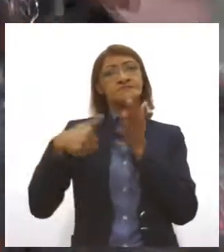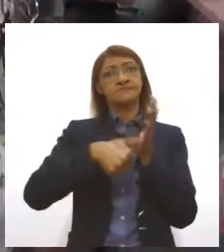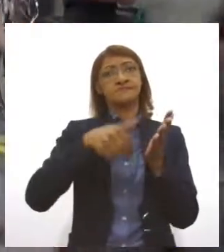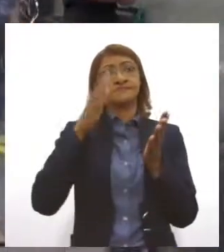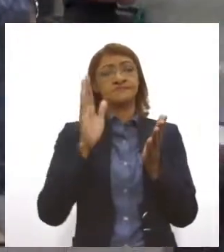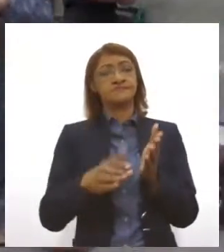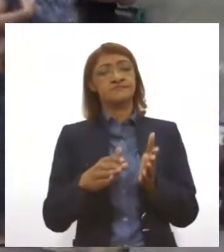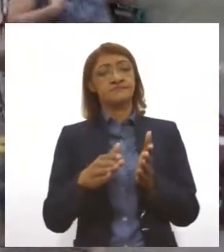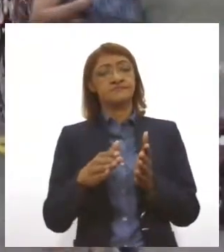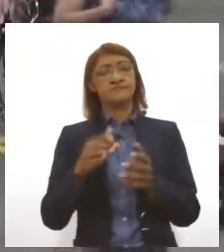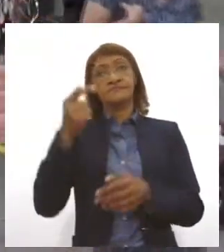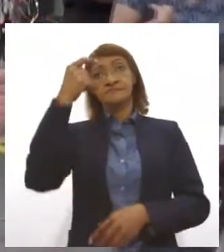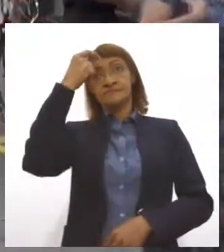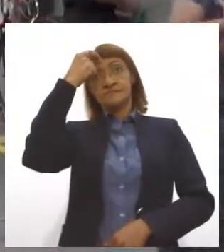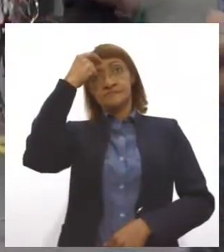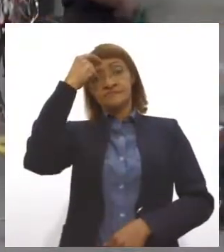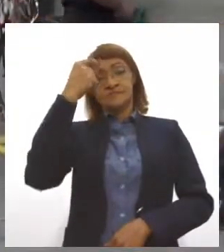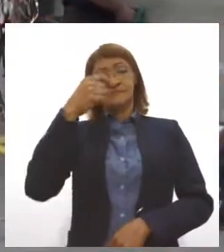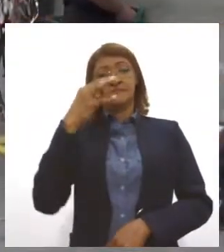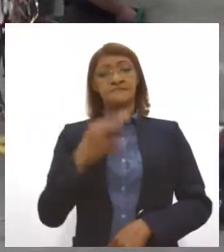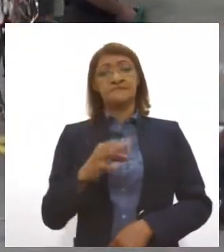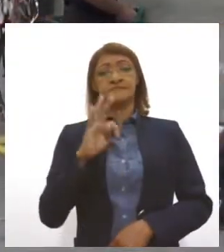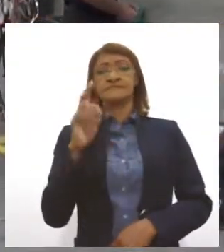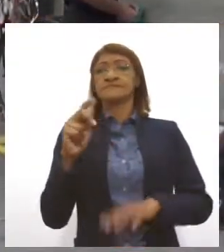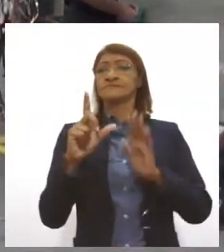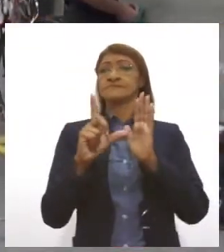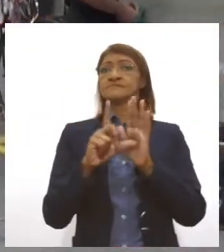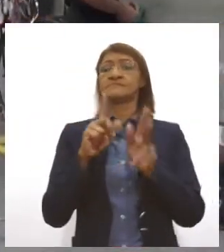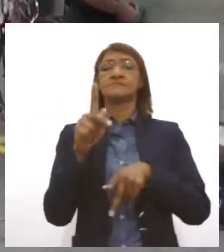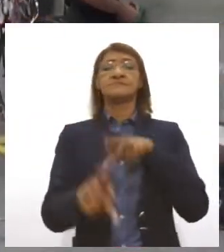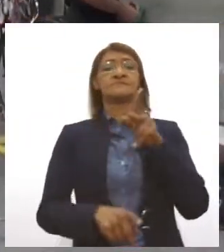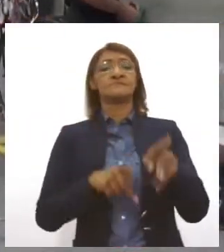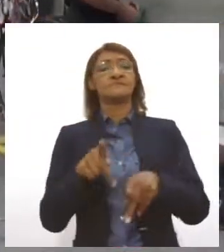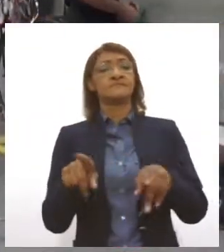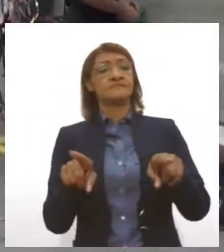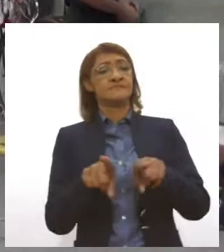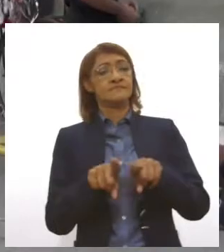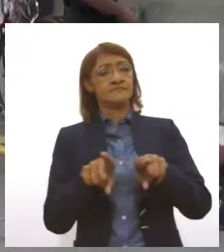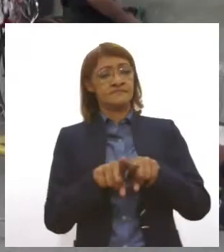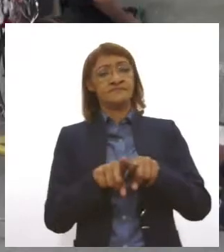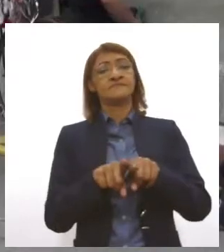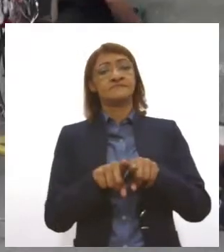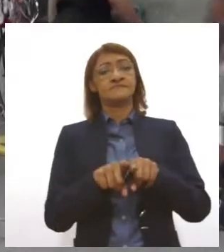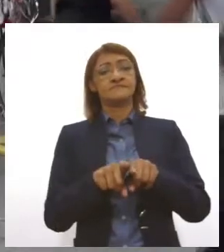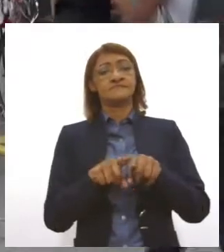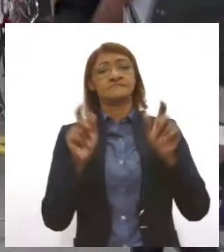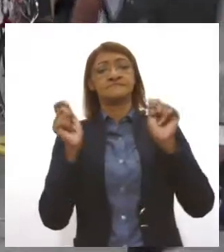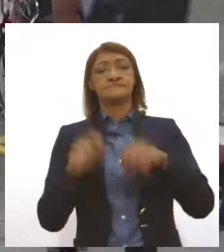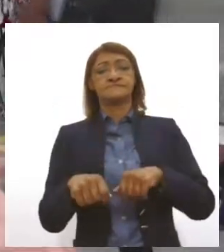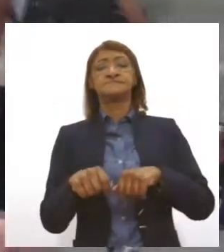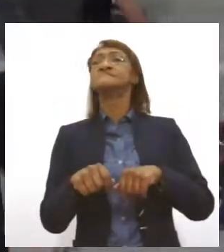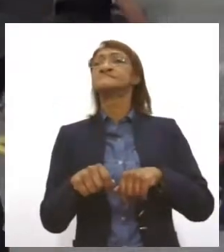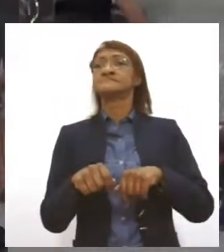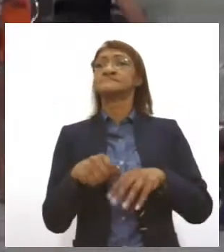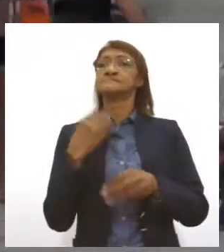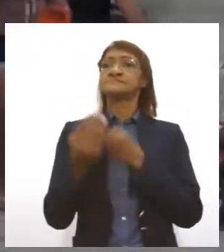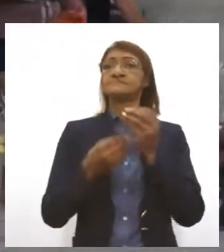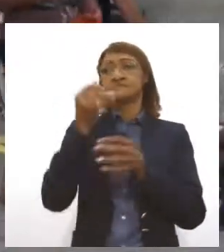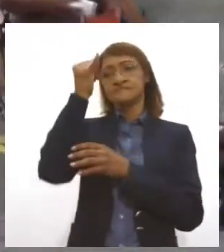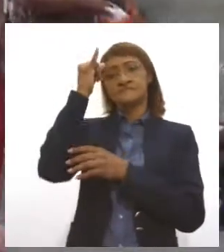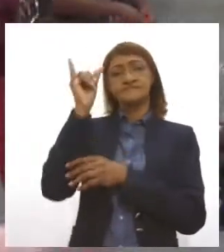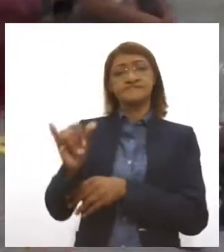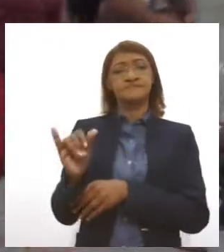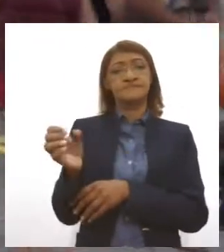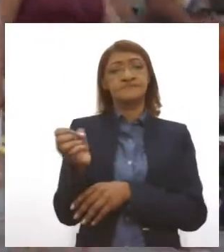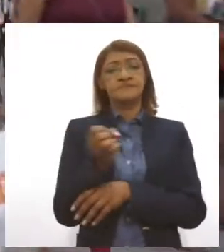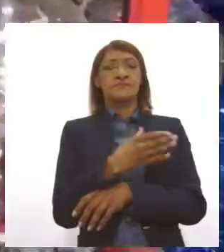consciência, não só dos lojistas, mas também da população como um todo para que possa fazer essa contribuição e evitarmos uma nova segunda onda